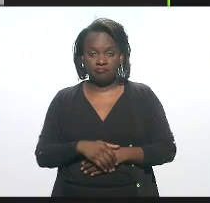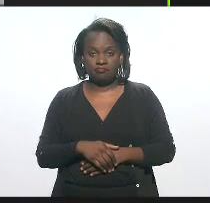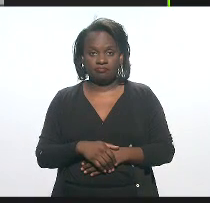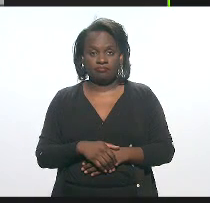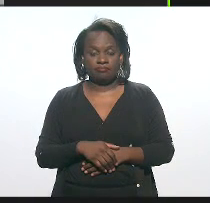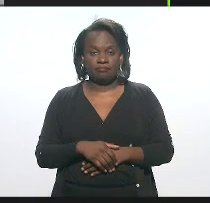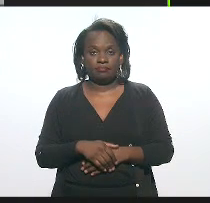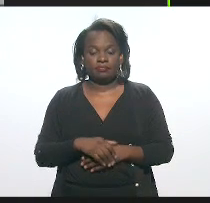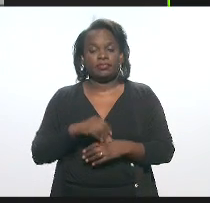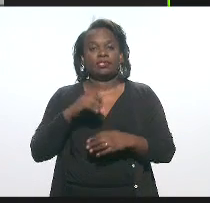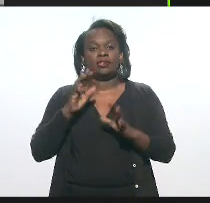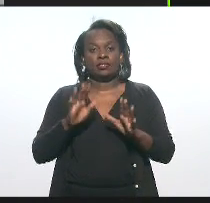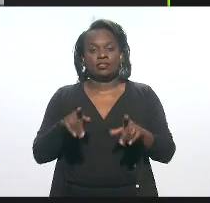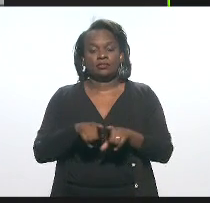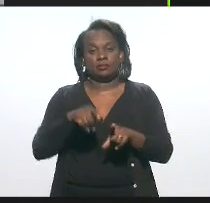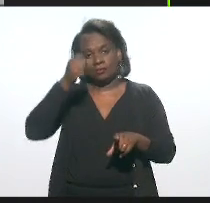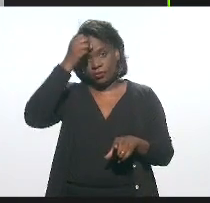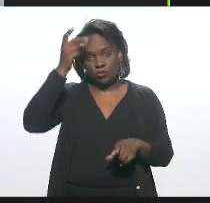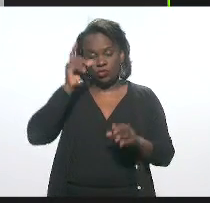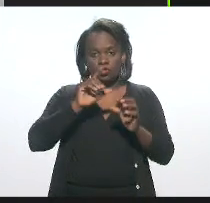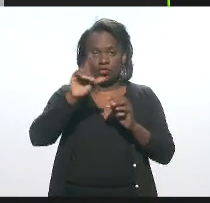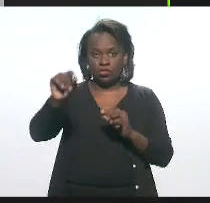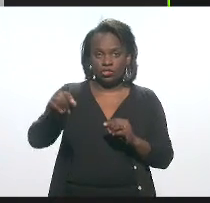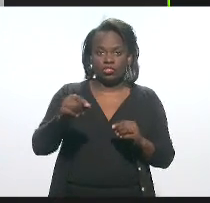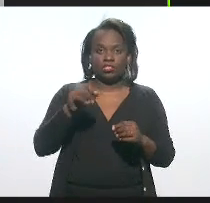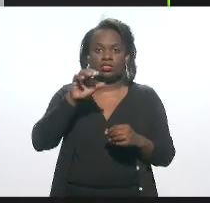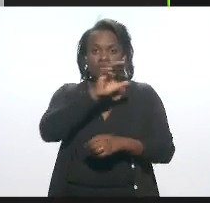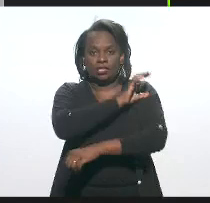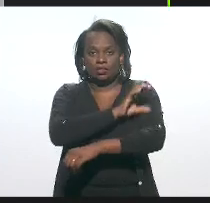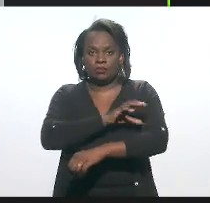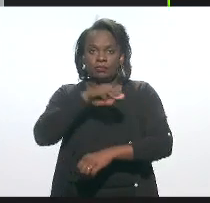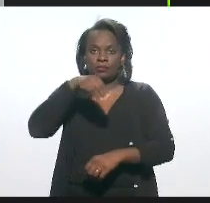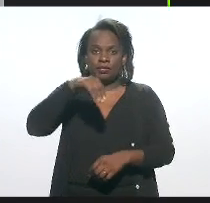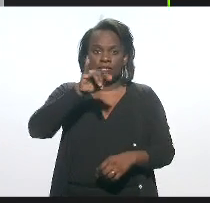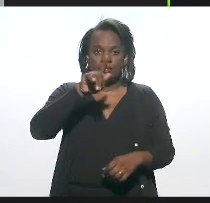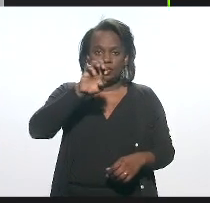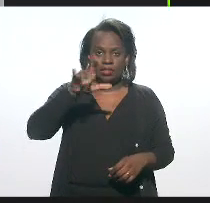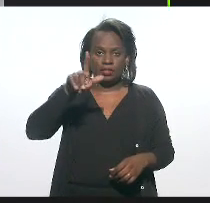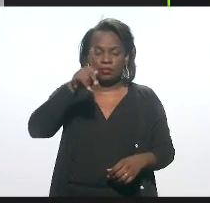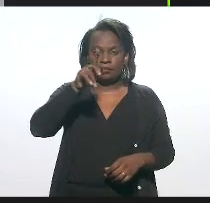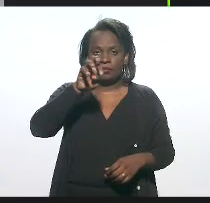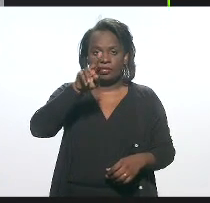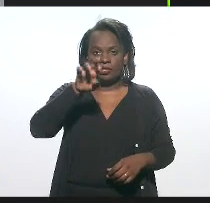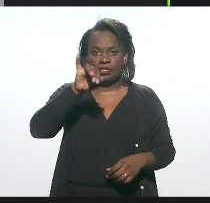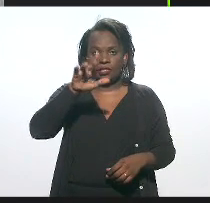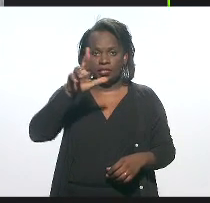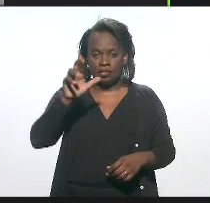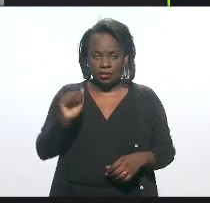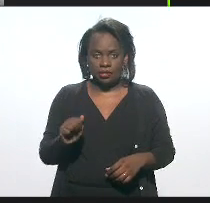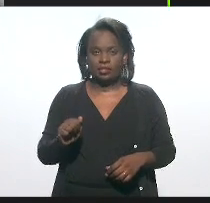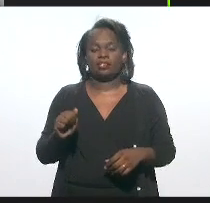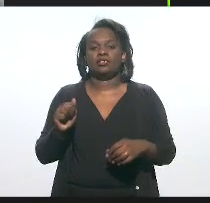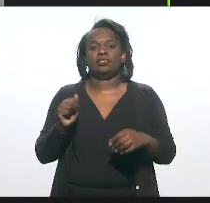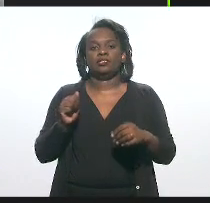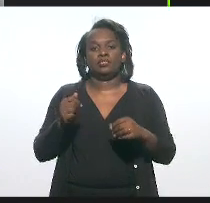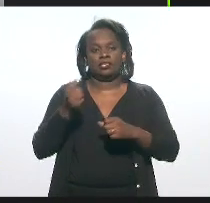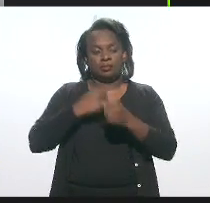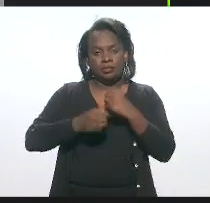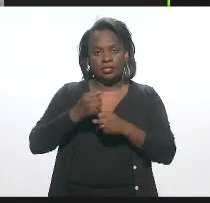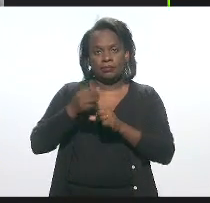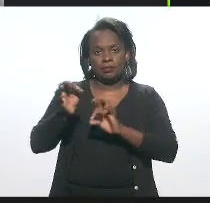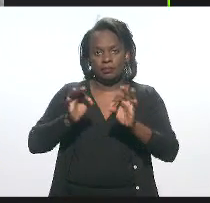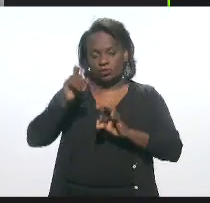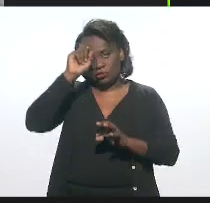mas para prefeituras mais distantes, como Campos, Miguel Pereira, feito, entrou no ano passado, para mobiliar as